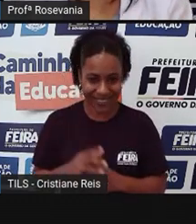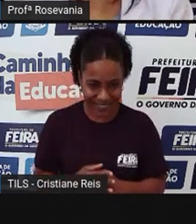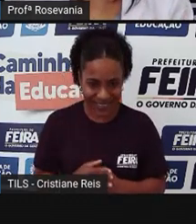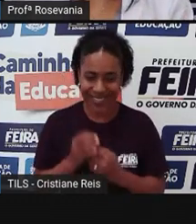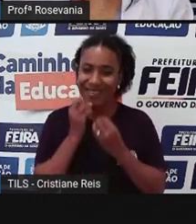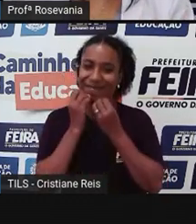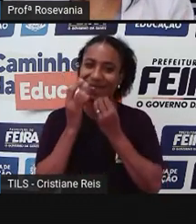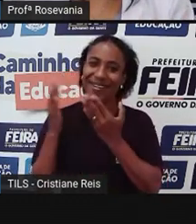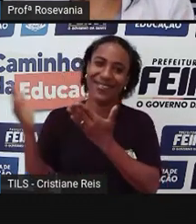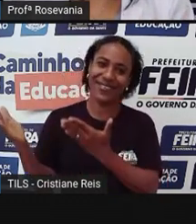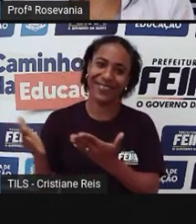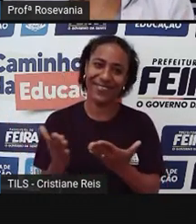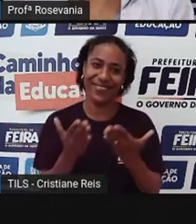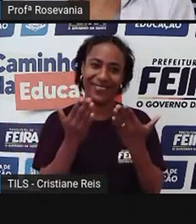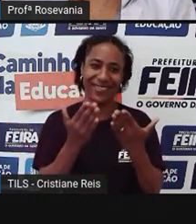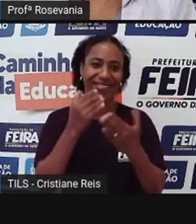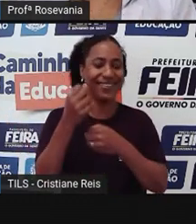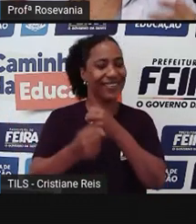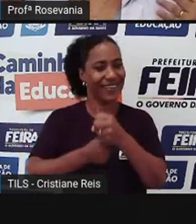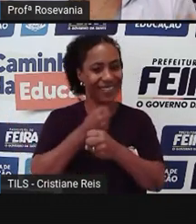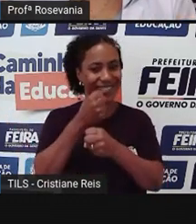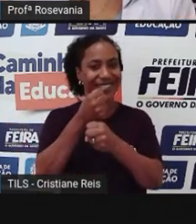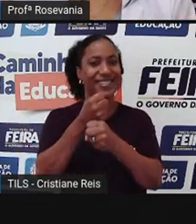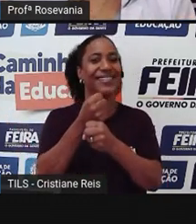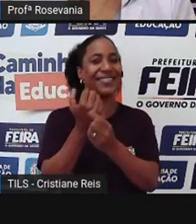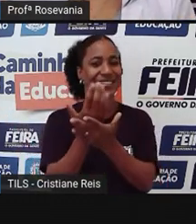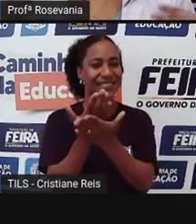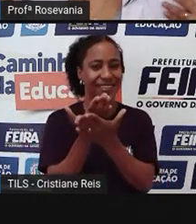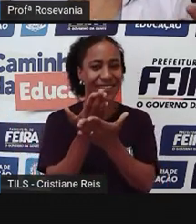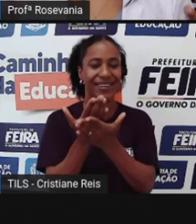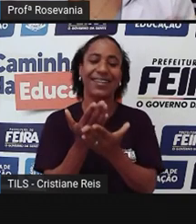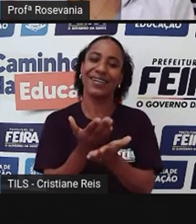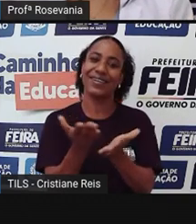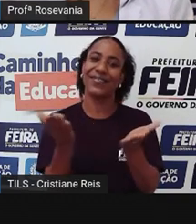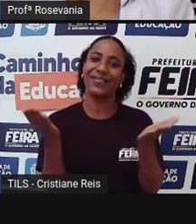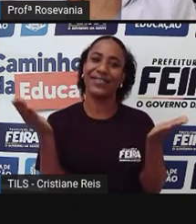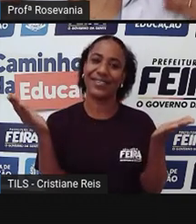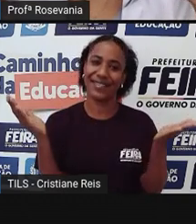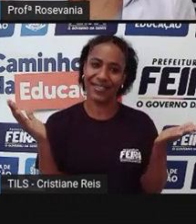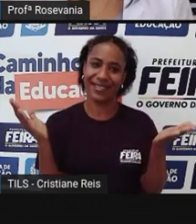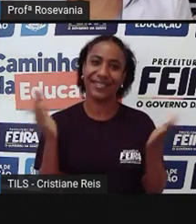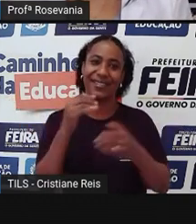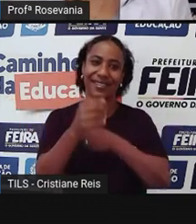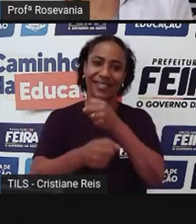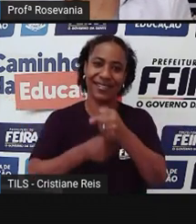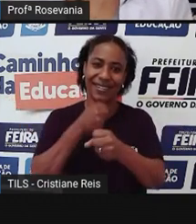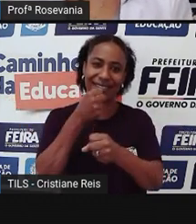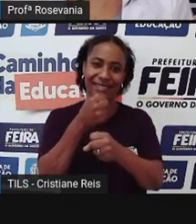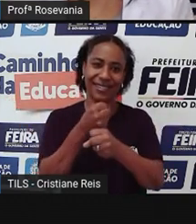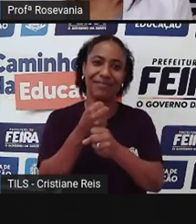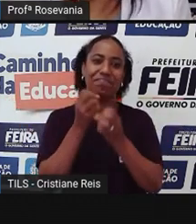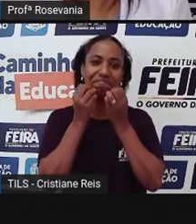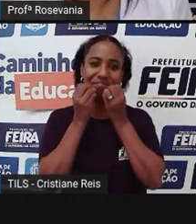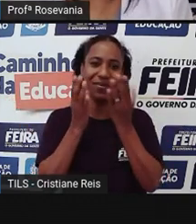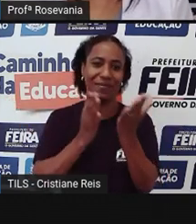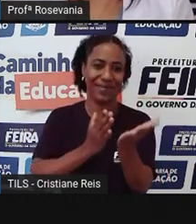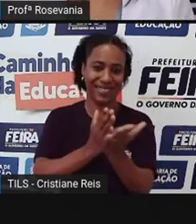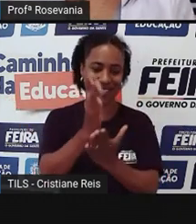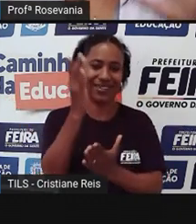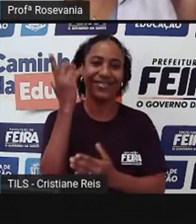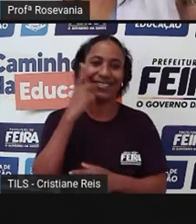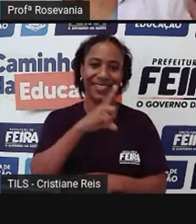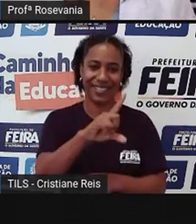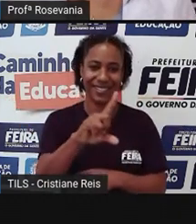bem-vindos para esse ano letivo. Espero que vocês cheguem no final do ano aprovadíssimos, né?